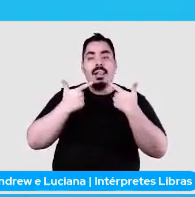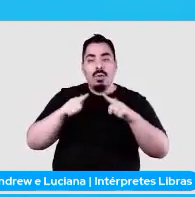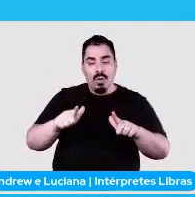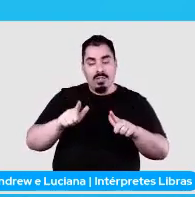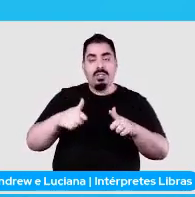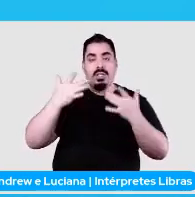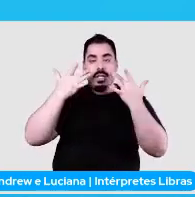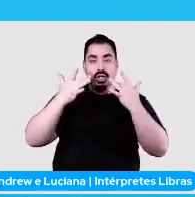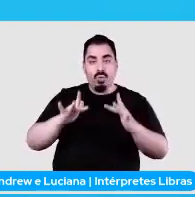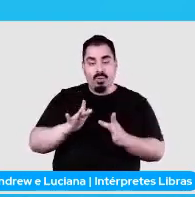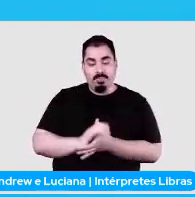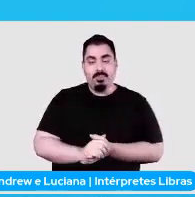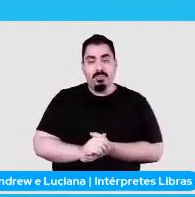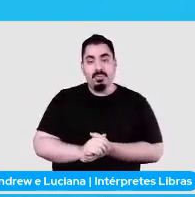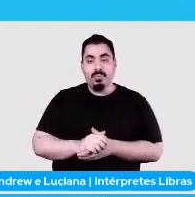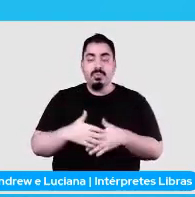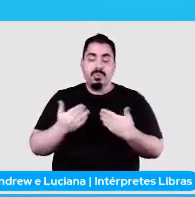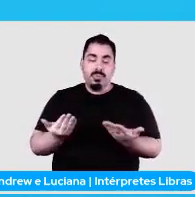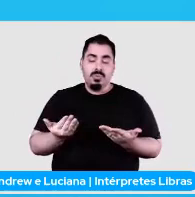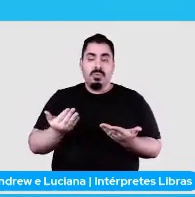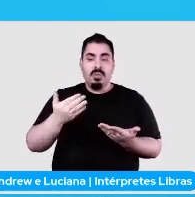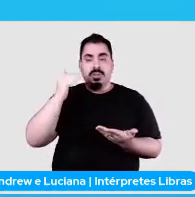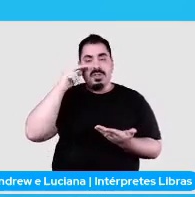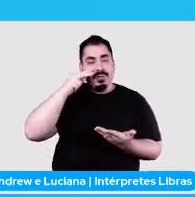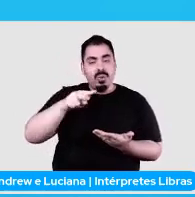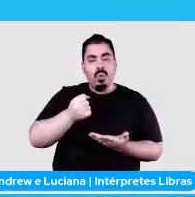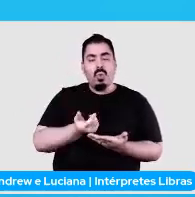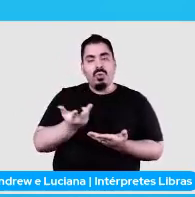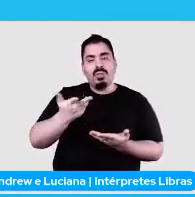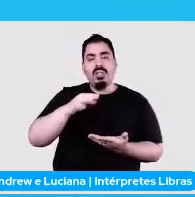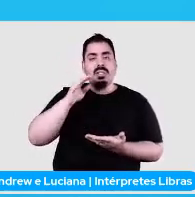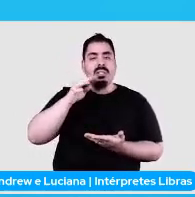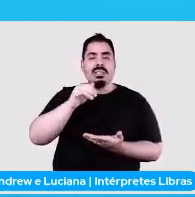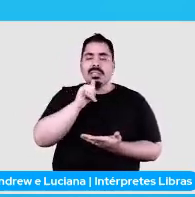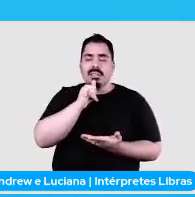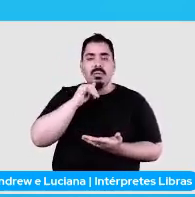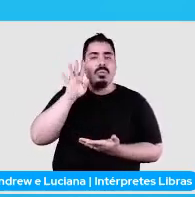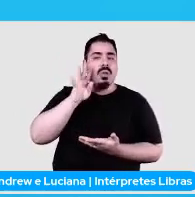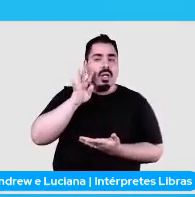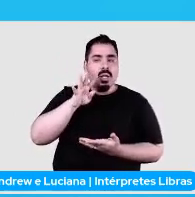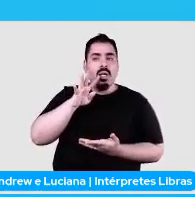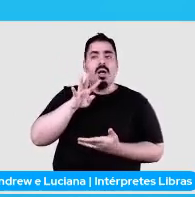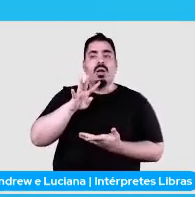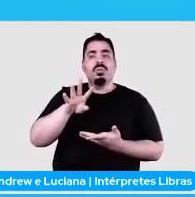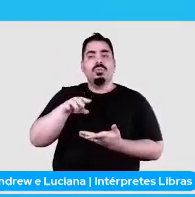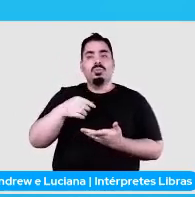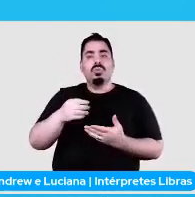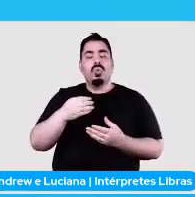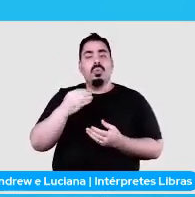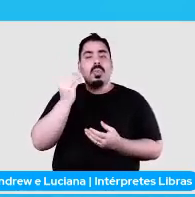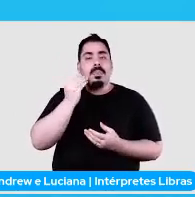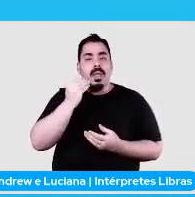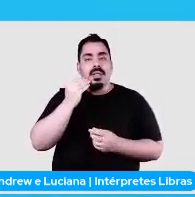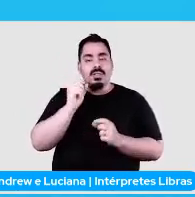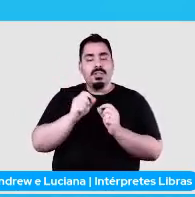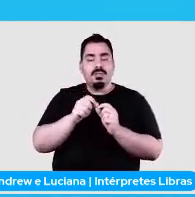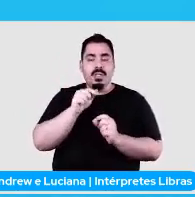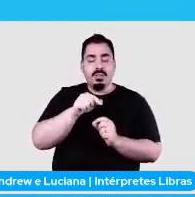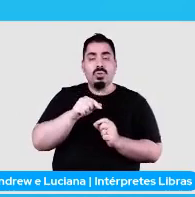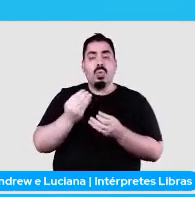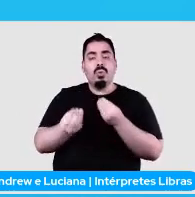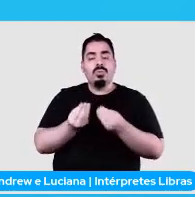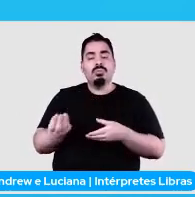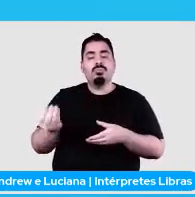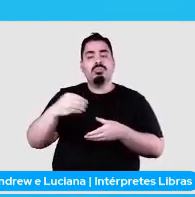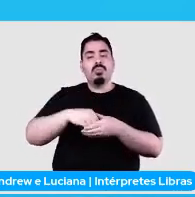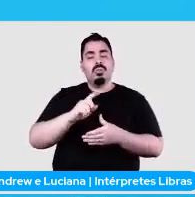de sub-tasques que a gente tem no processamento de linguagem natural e como a gente pode internalizar isso na nossa vida, como